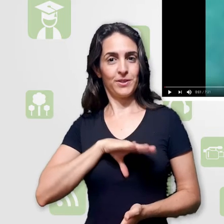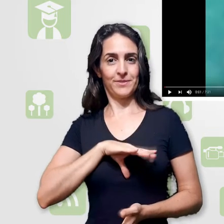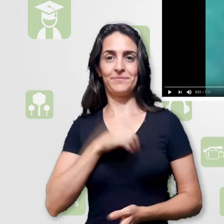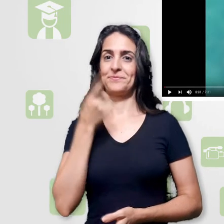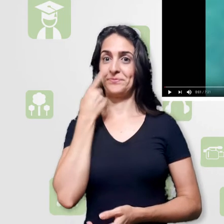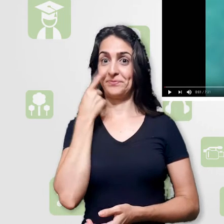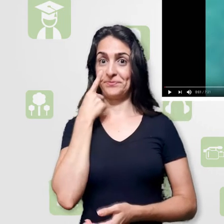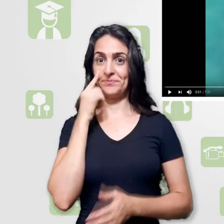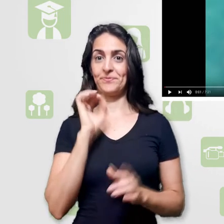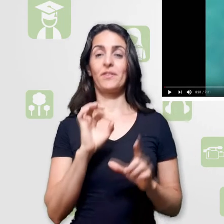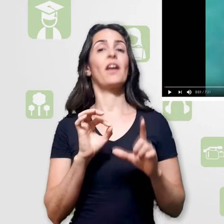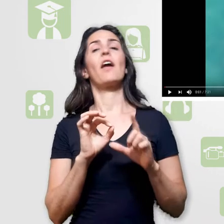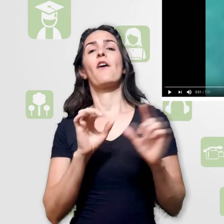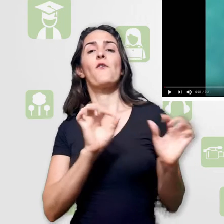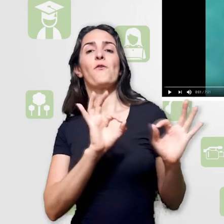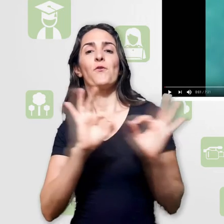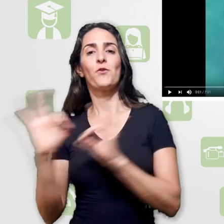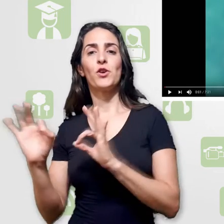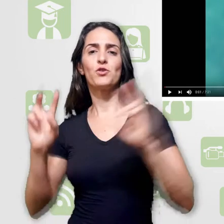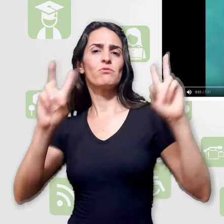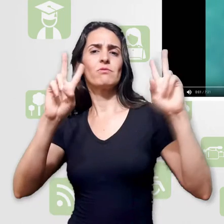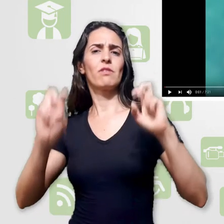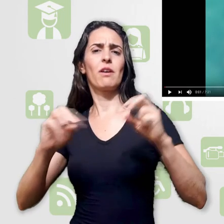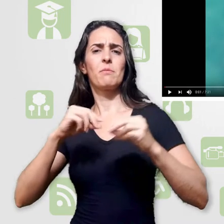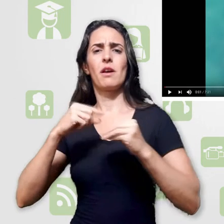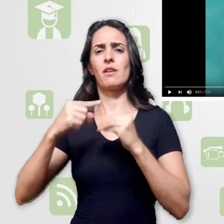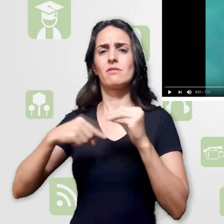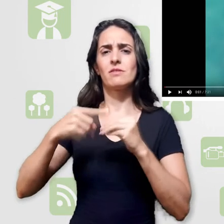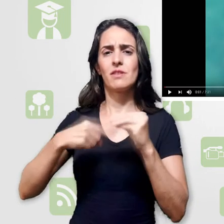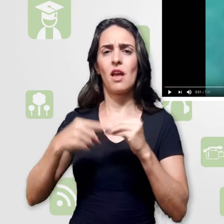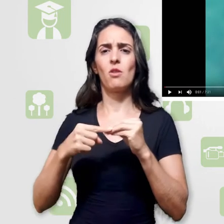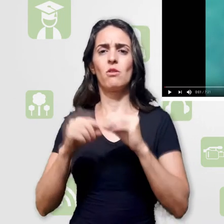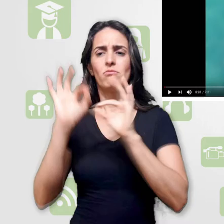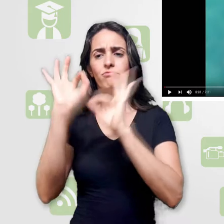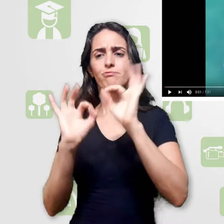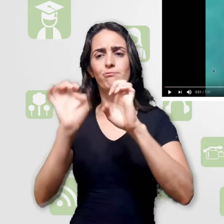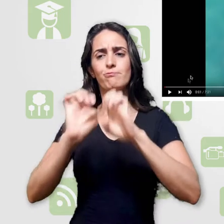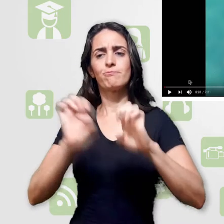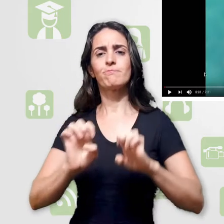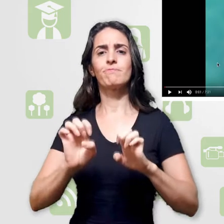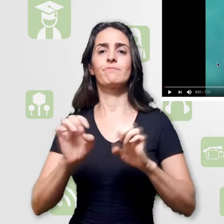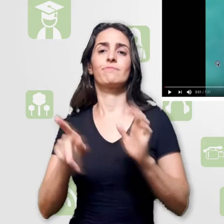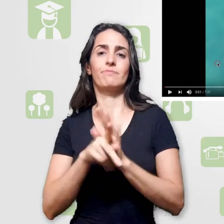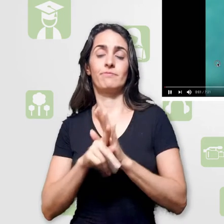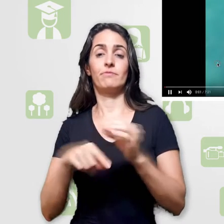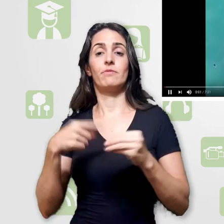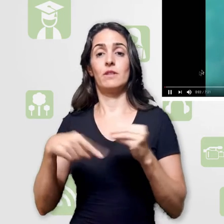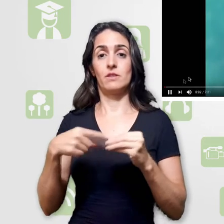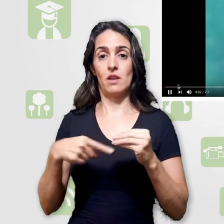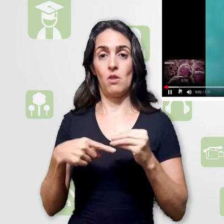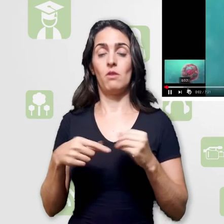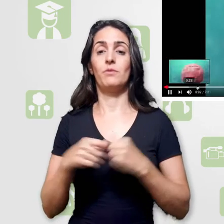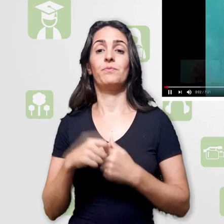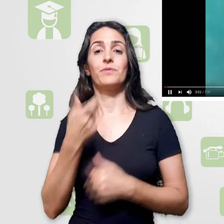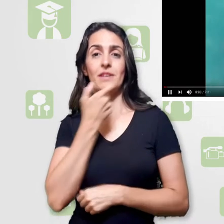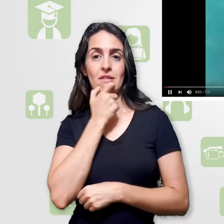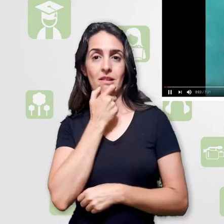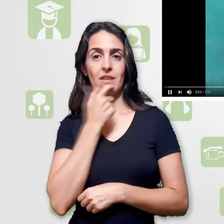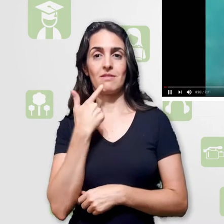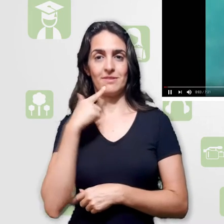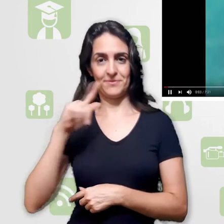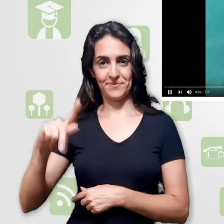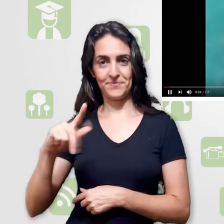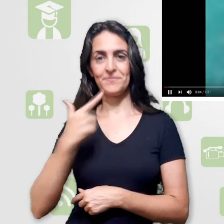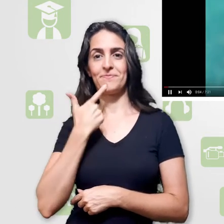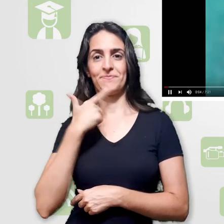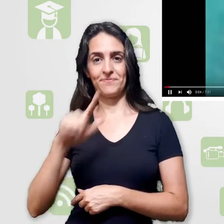Aqui temos o vídeo que você está vendo sobre a estrutura da célula, né? E esse vídeo